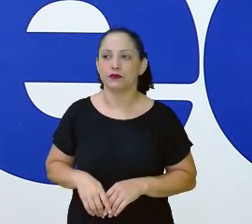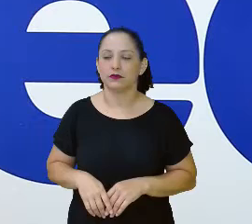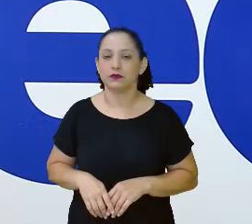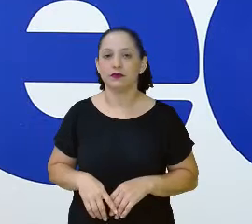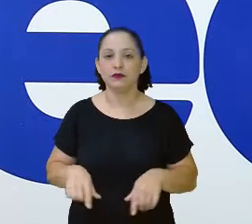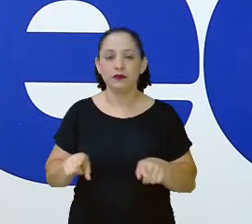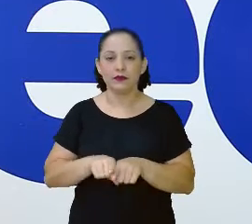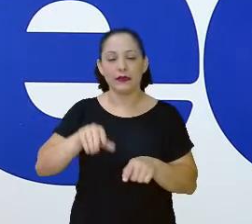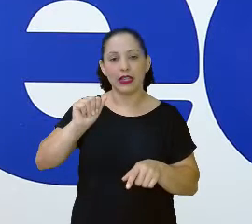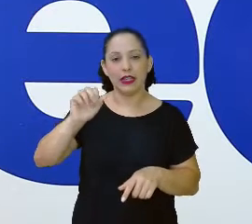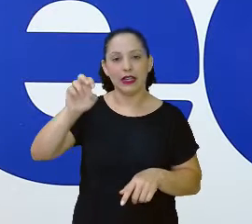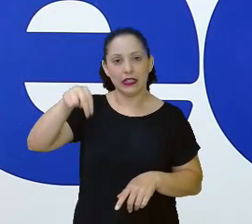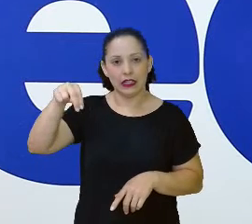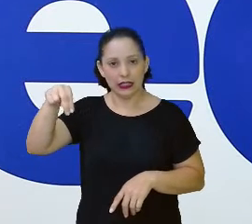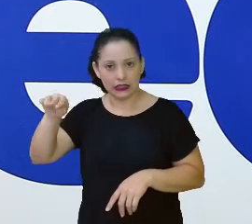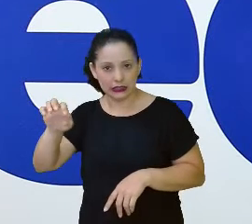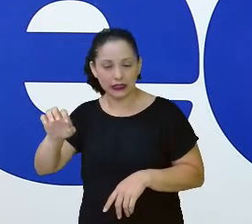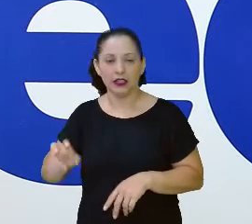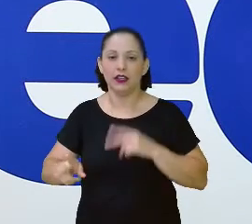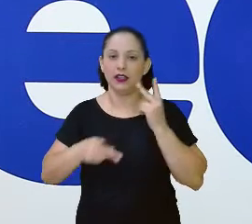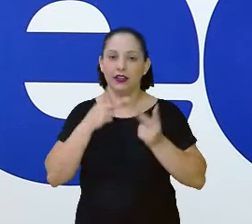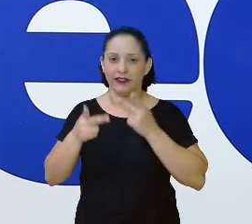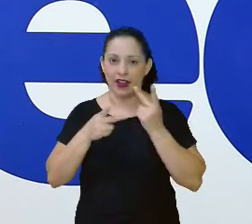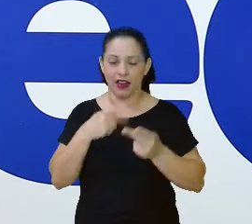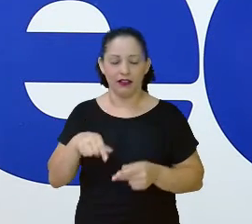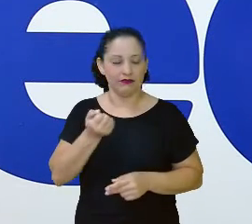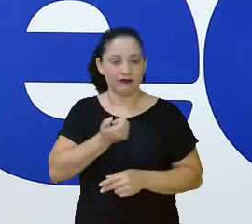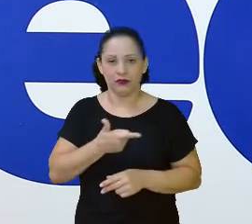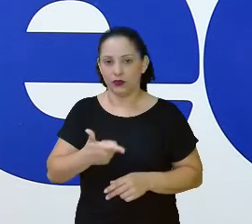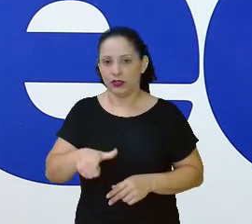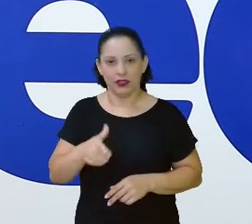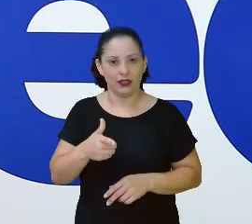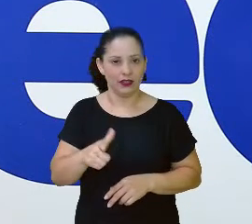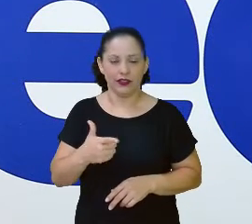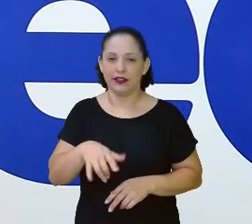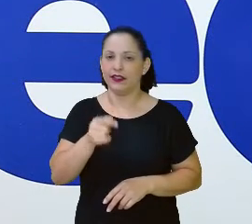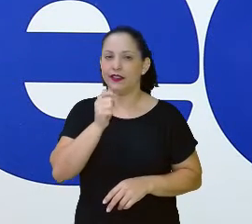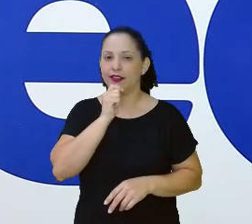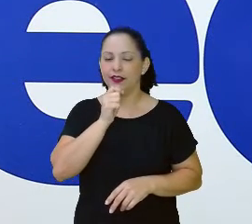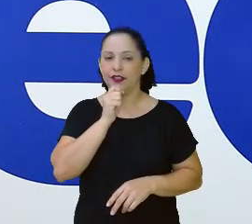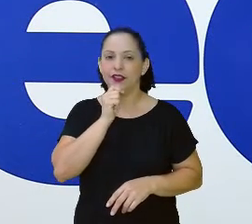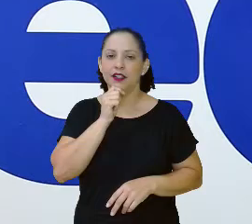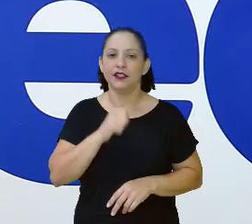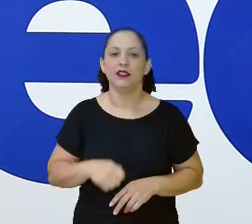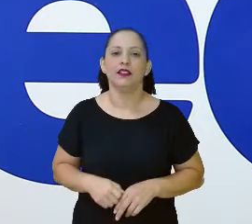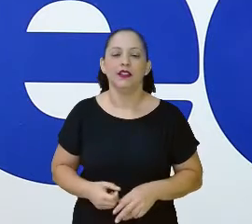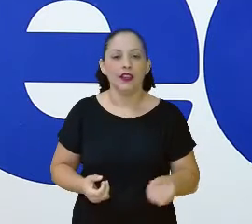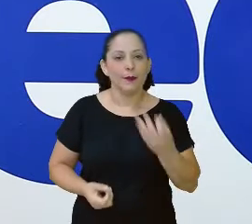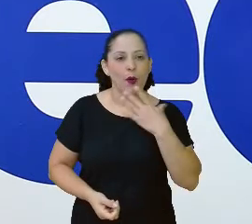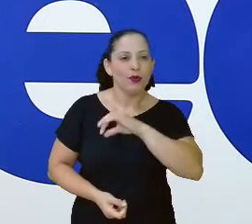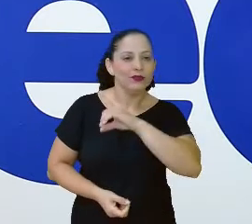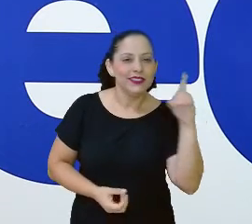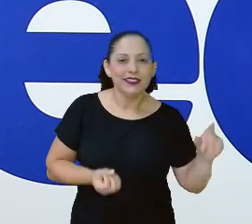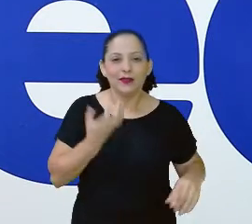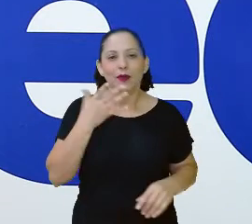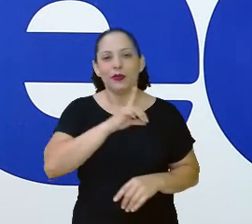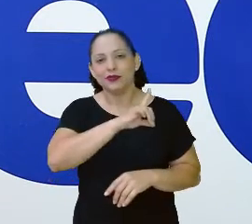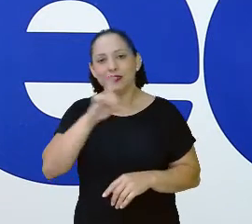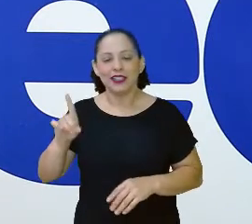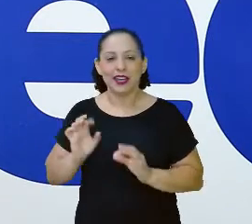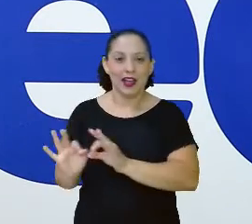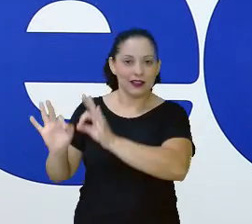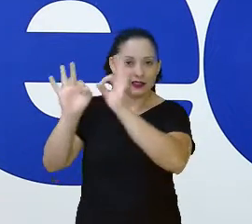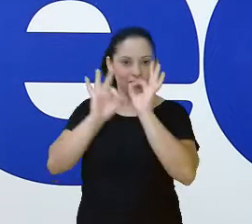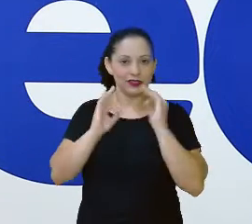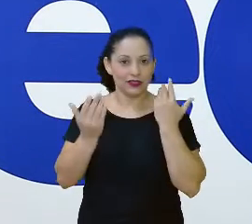Foi a Anne, disse que não tem dicionário ainda, mas vai conseguir um. Anne, tá todo mundo desejando um bom dia, acompanhando a